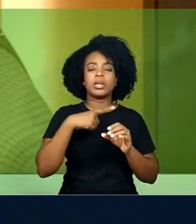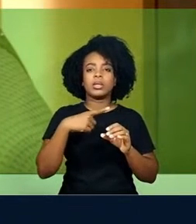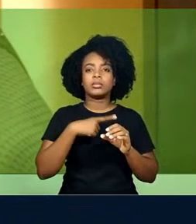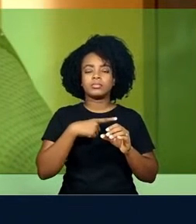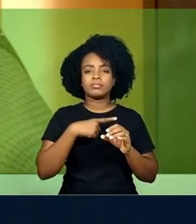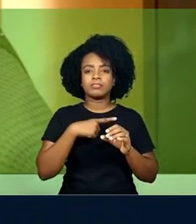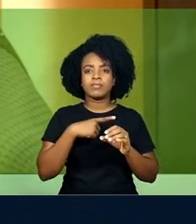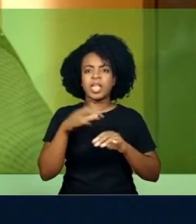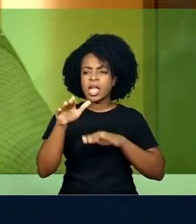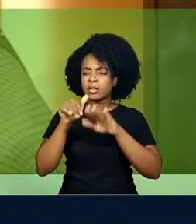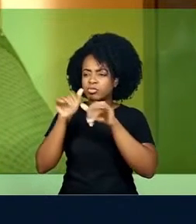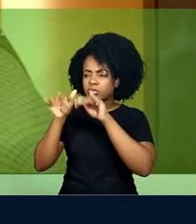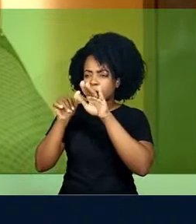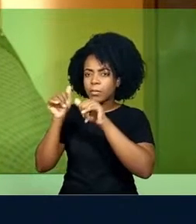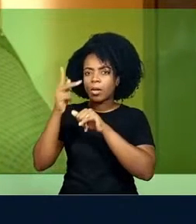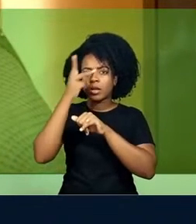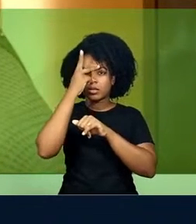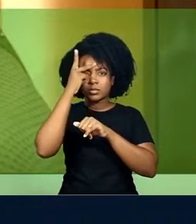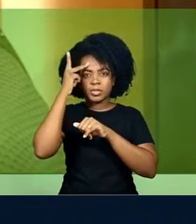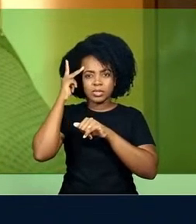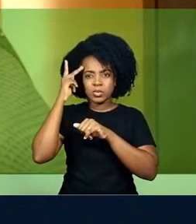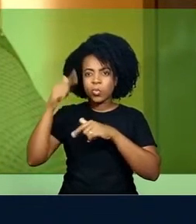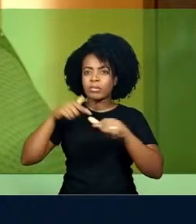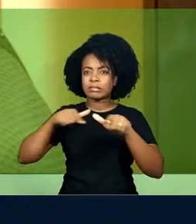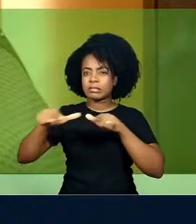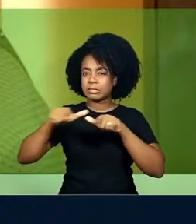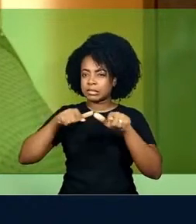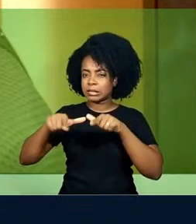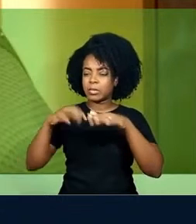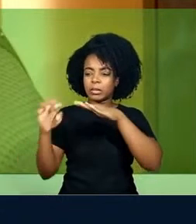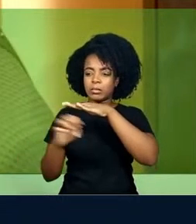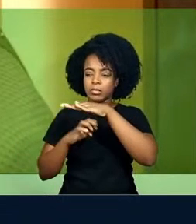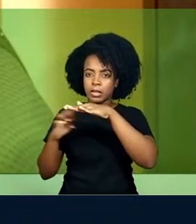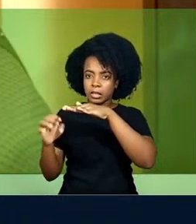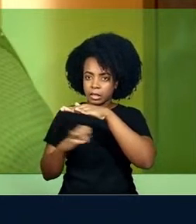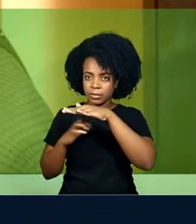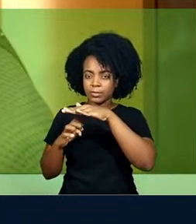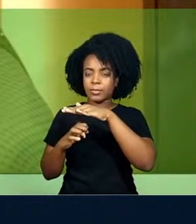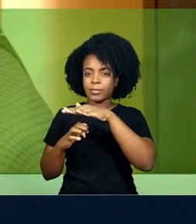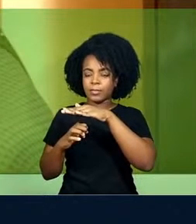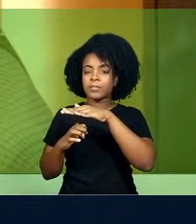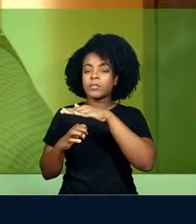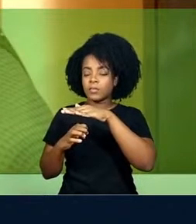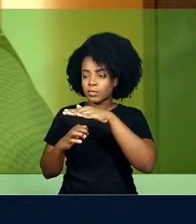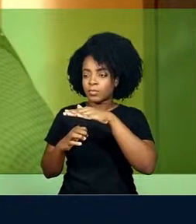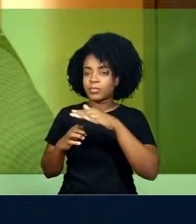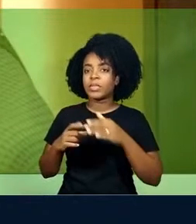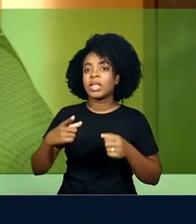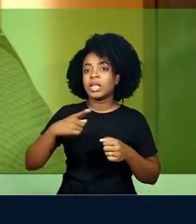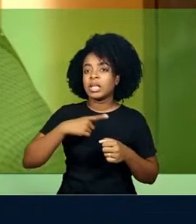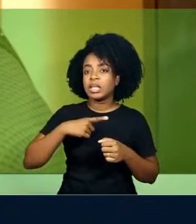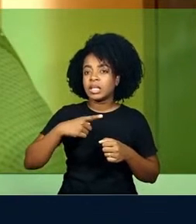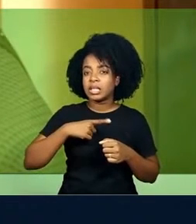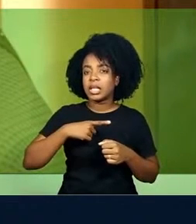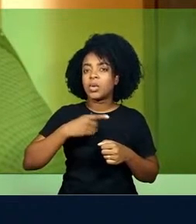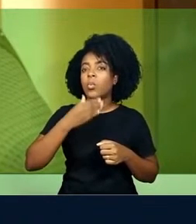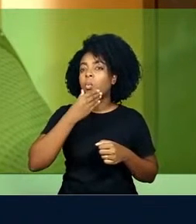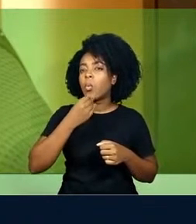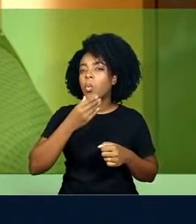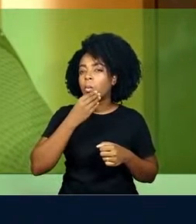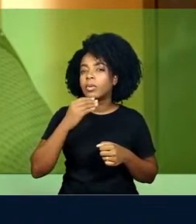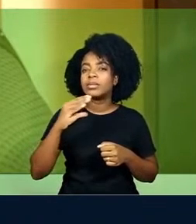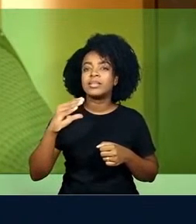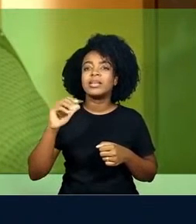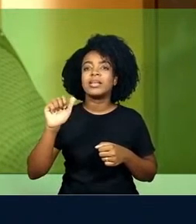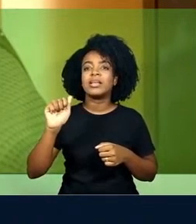chama um dos funcionários de sua empresa, Caleb, nem sabe sobre a criação de Ava,